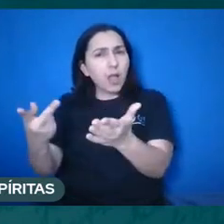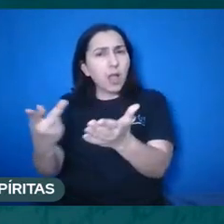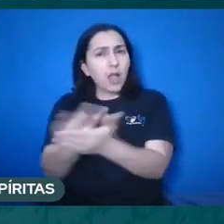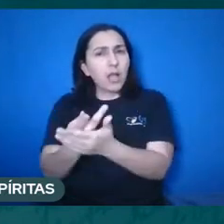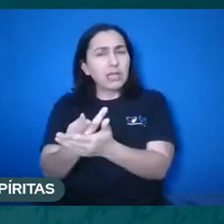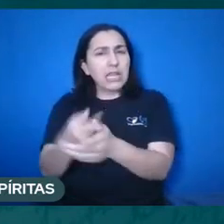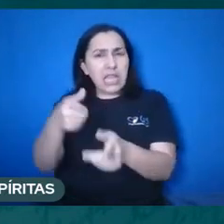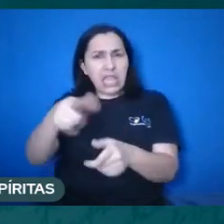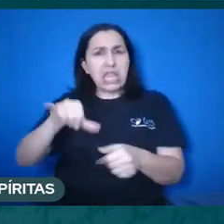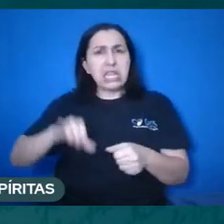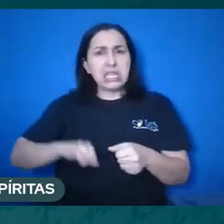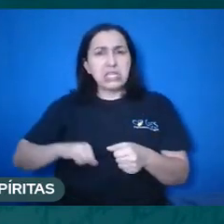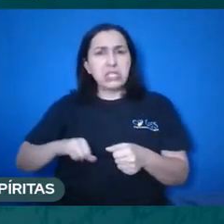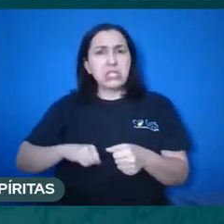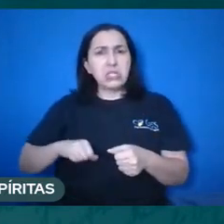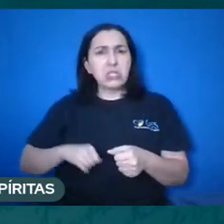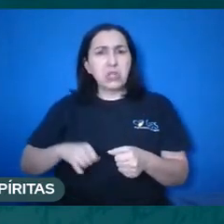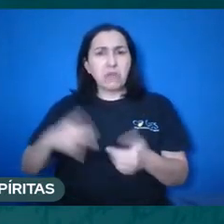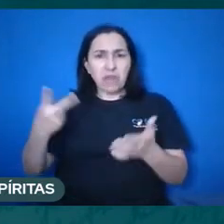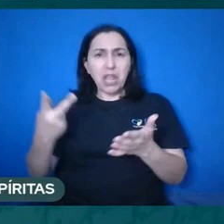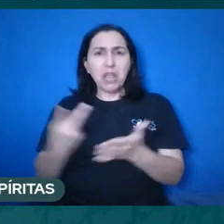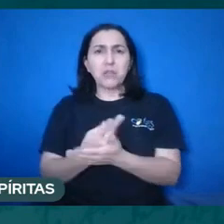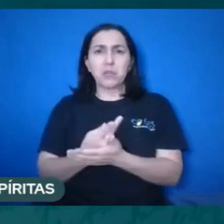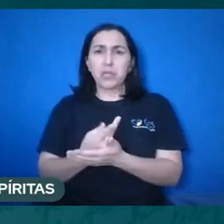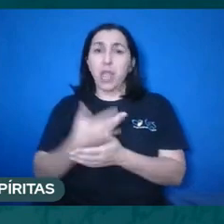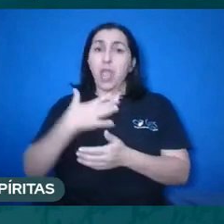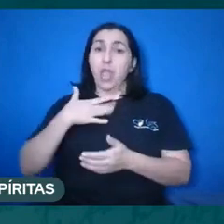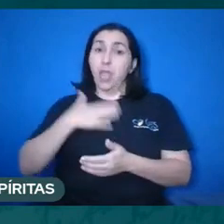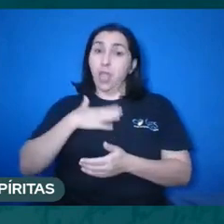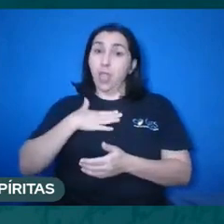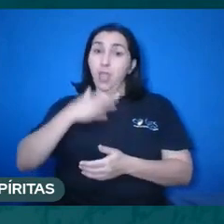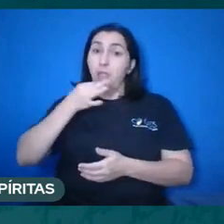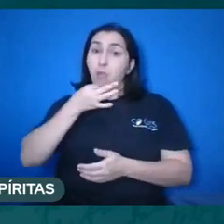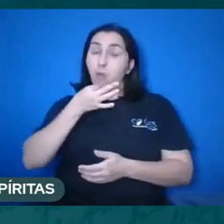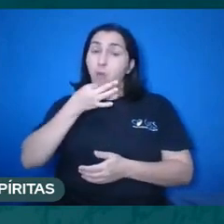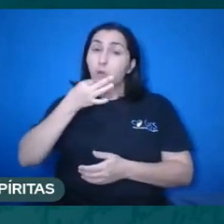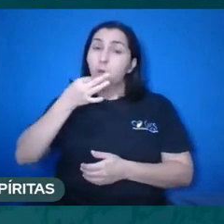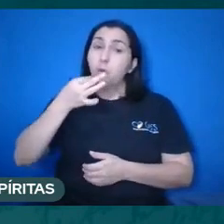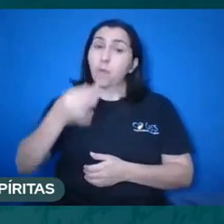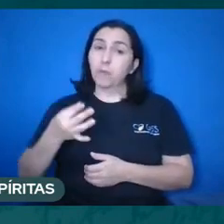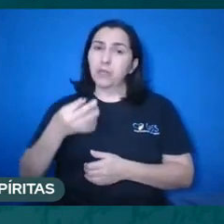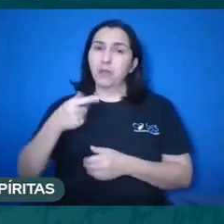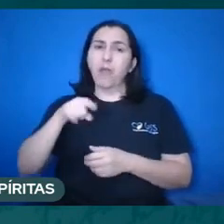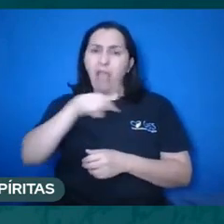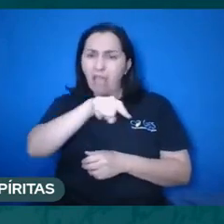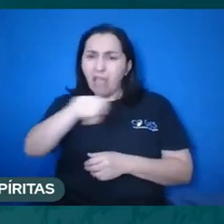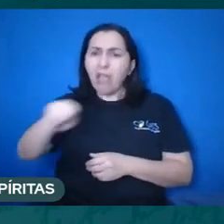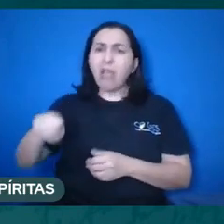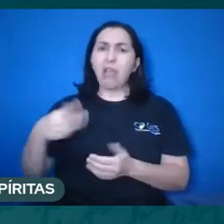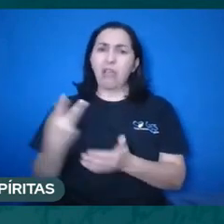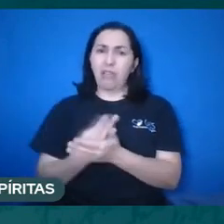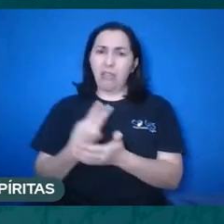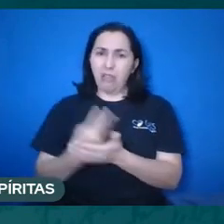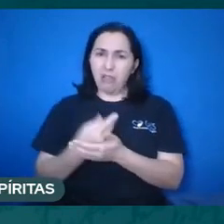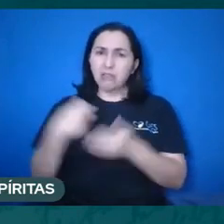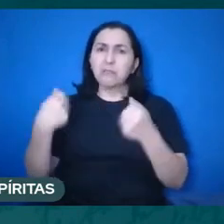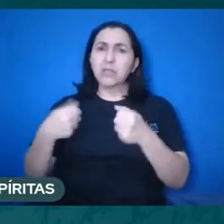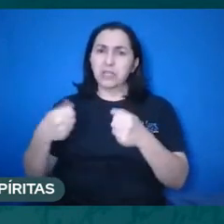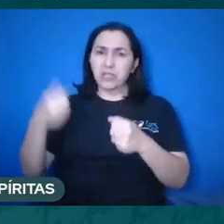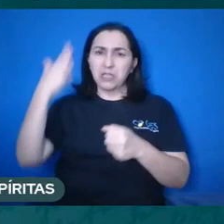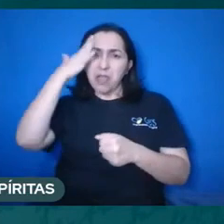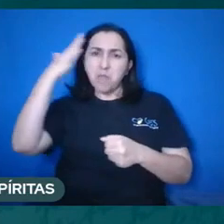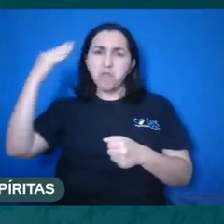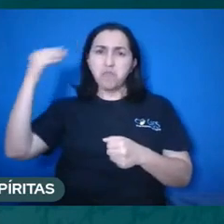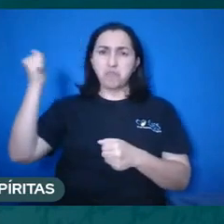sofra consequência de algo que eu acho que está errado, então a gente precisa ter